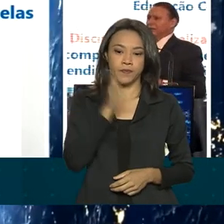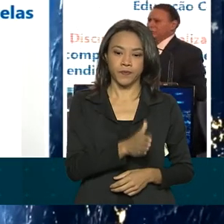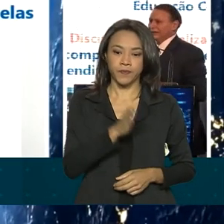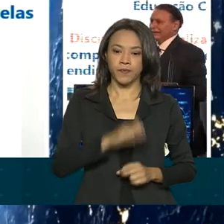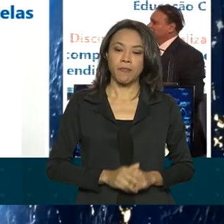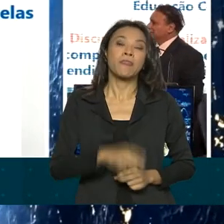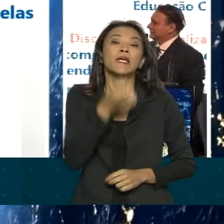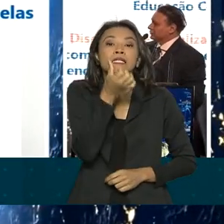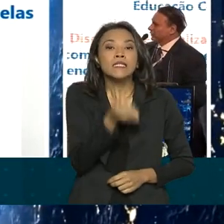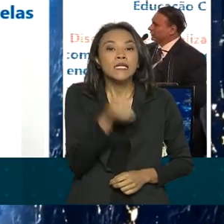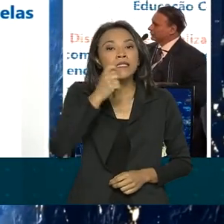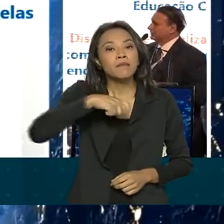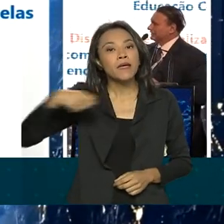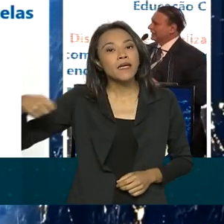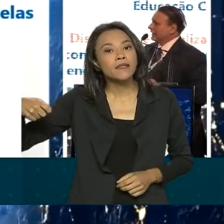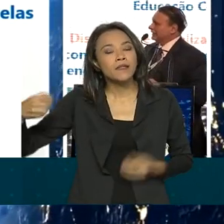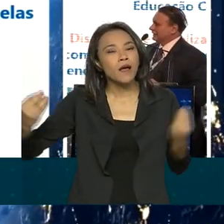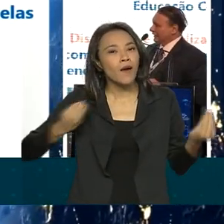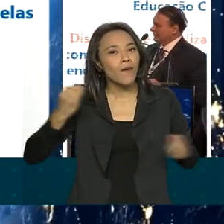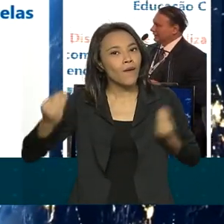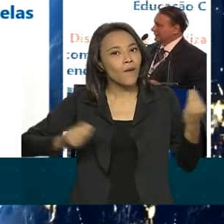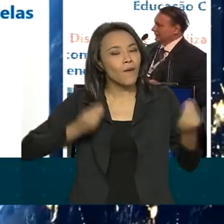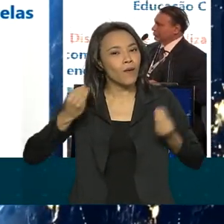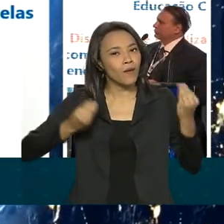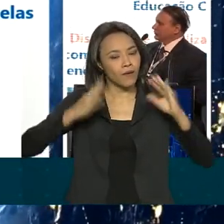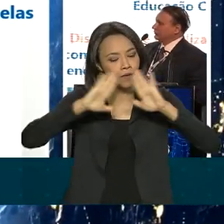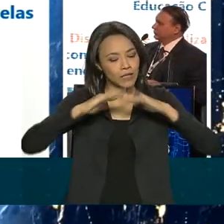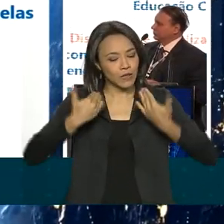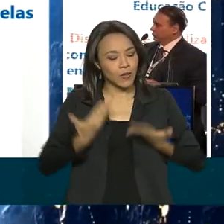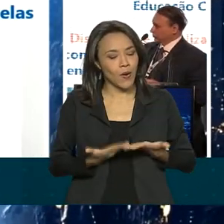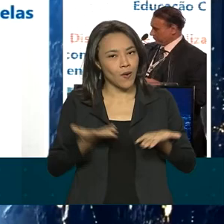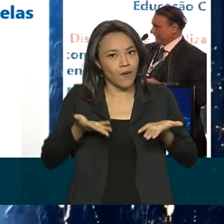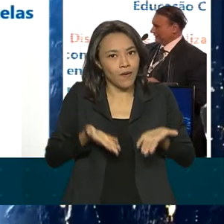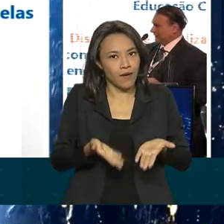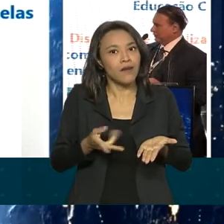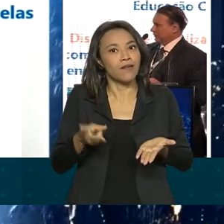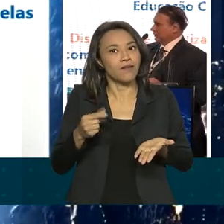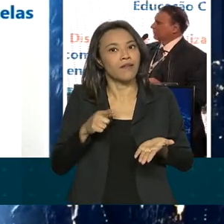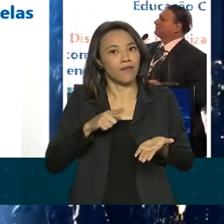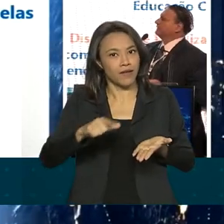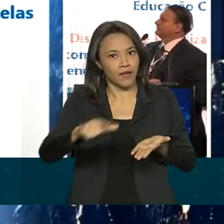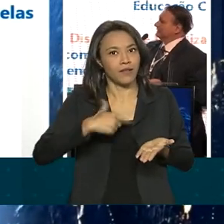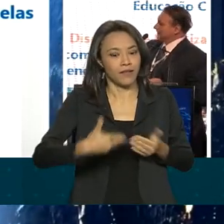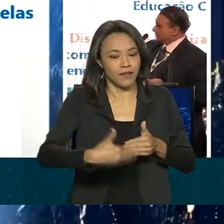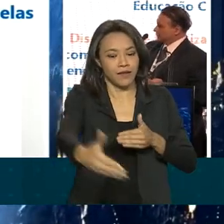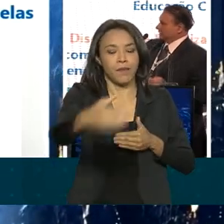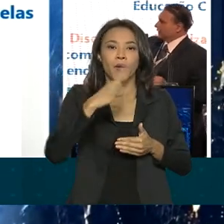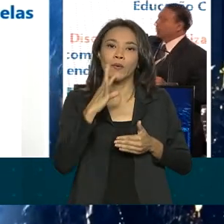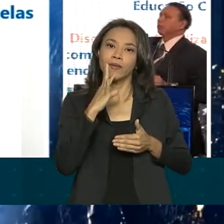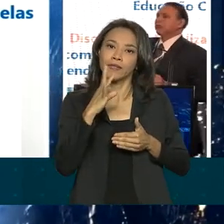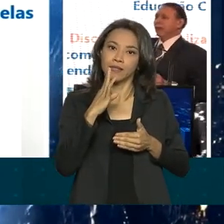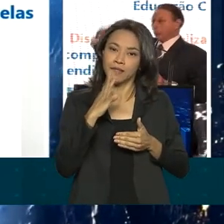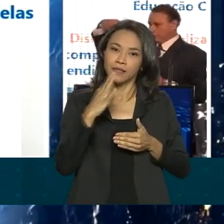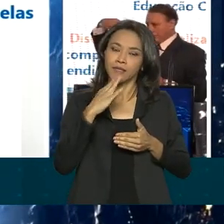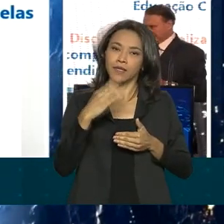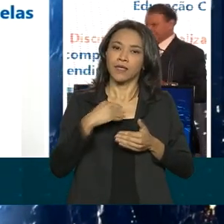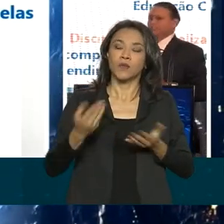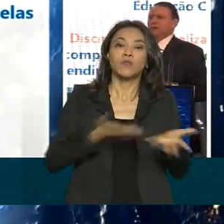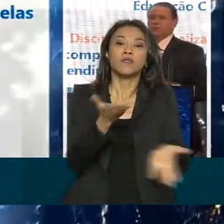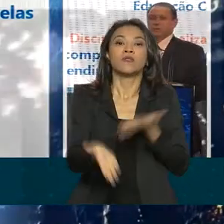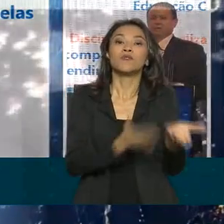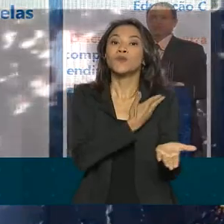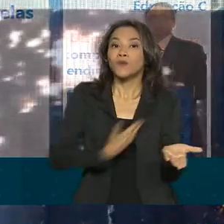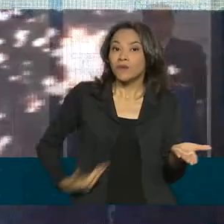como é que estarão essas escolas conhecendo a realidade do serviço público brasileiro? Nós precisamos ter como valor